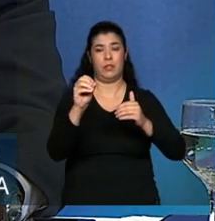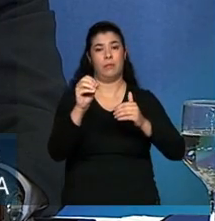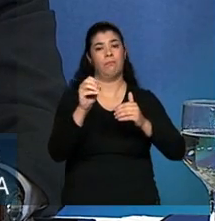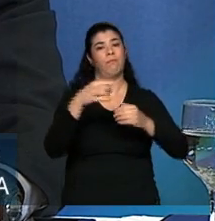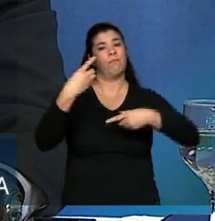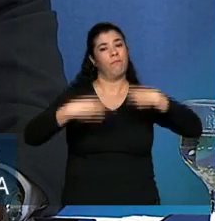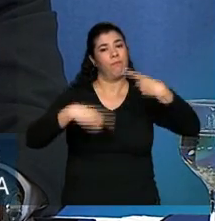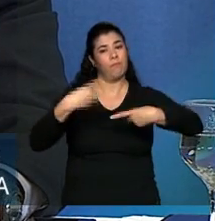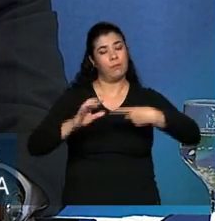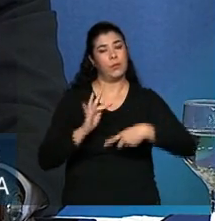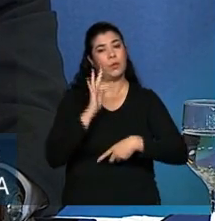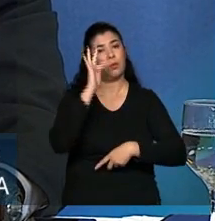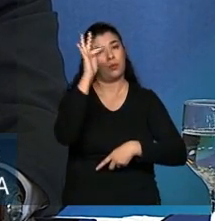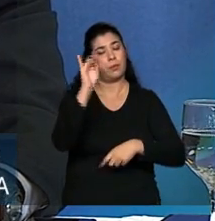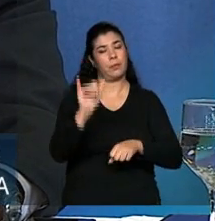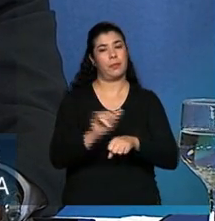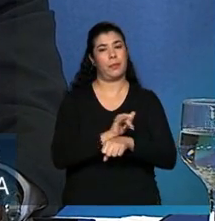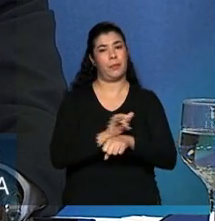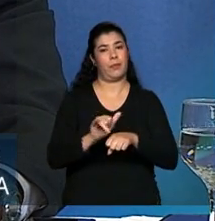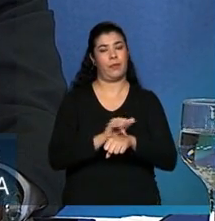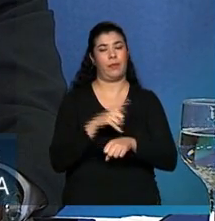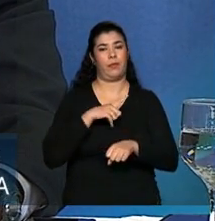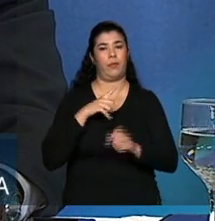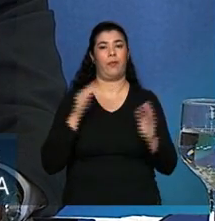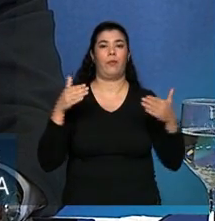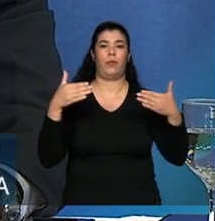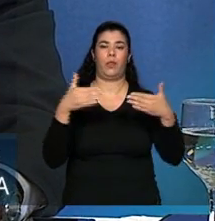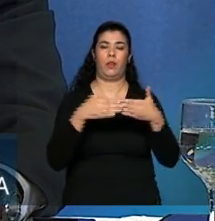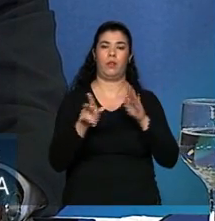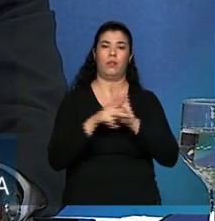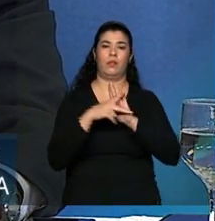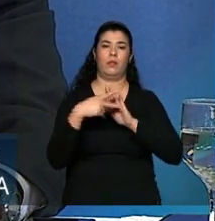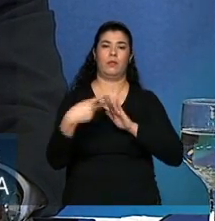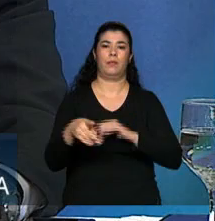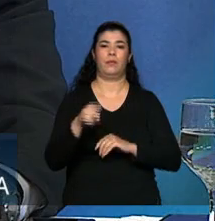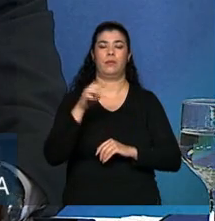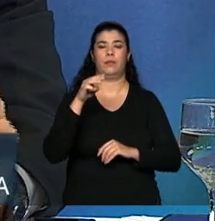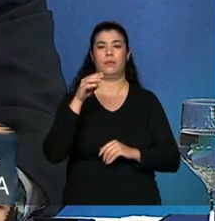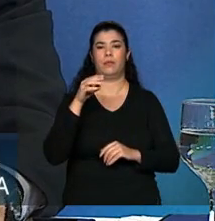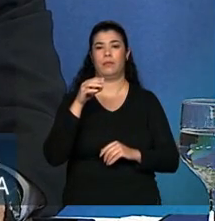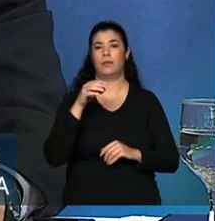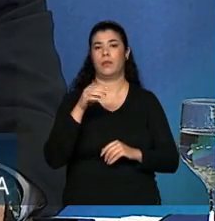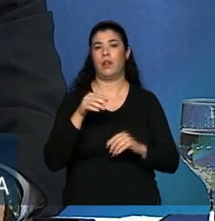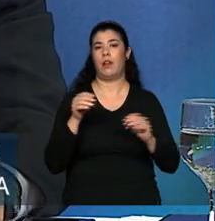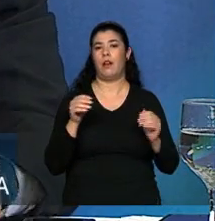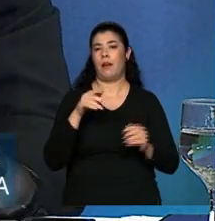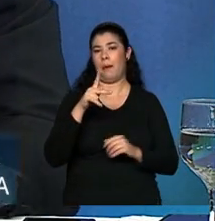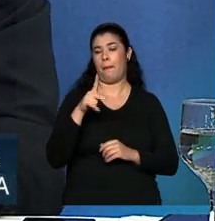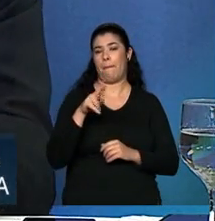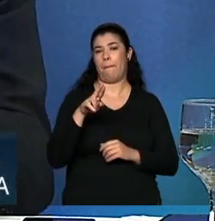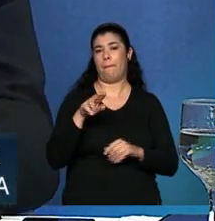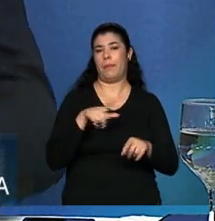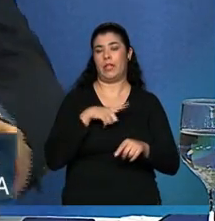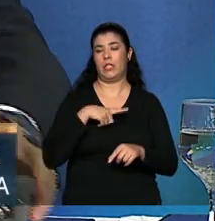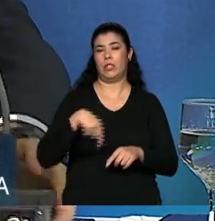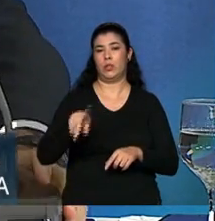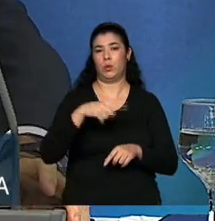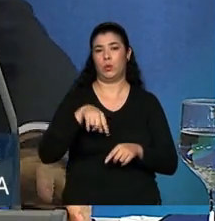estrutural, que é um debate que nós planejamos ter no fórum de previdência com a participação de todos os envolvidos.